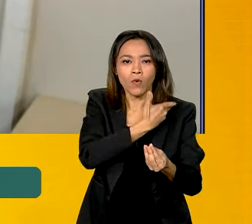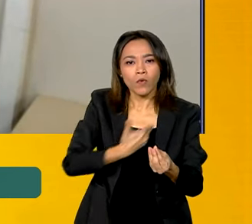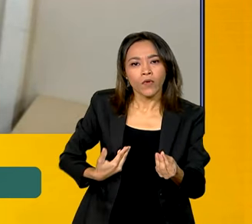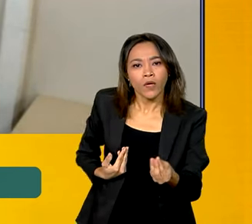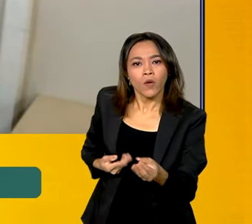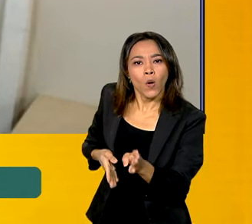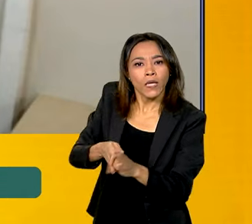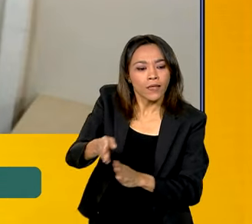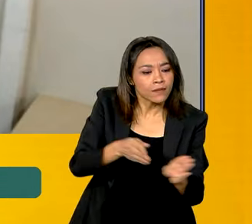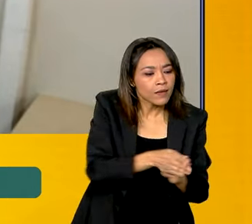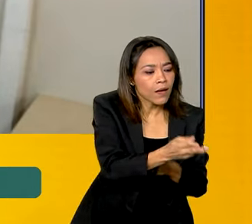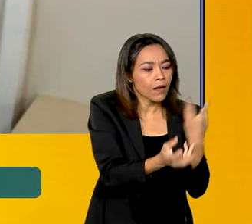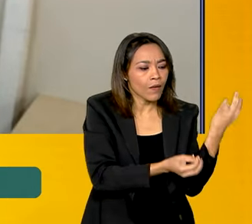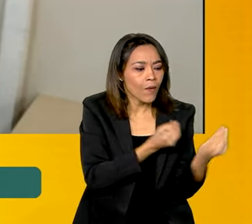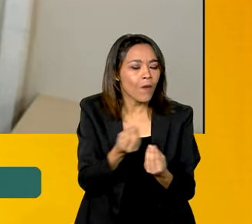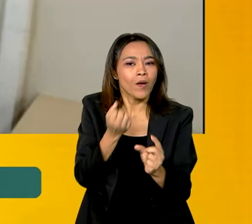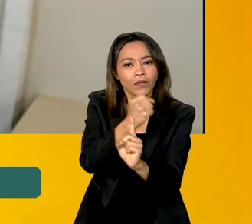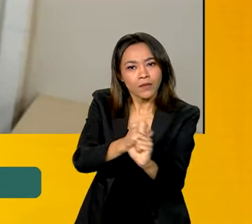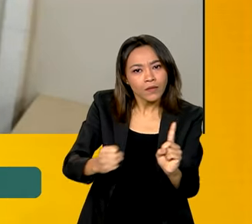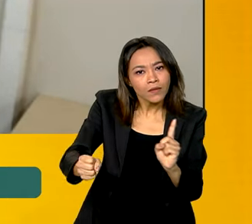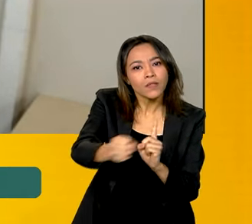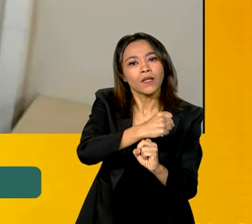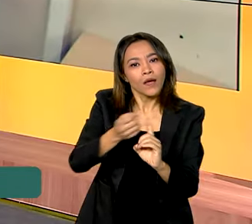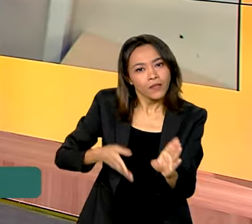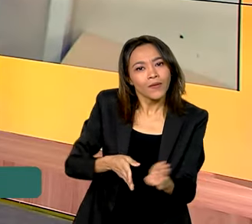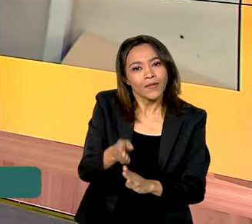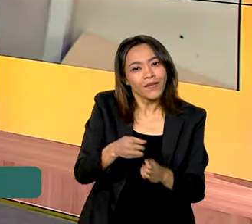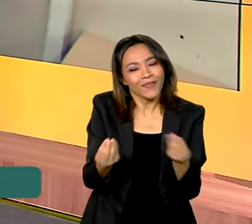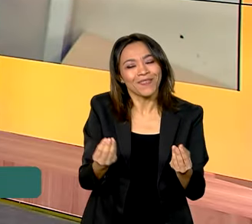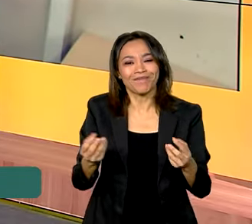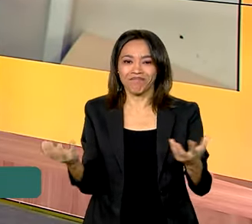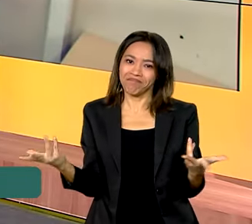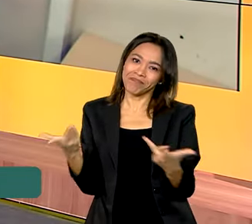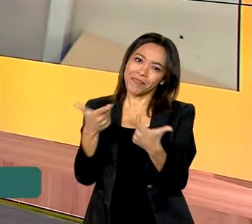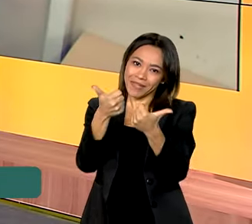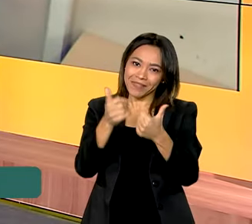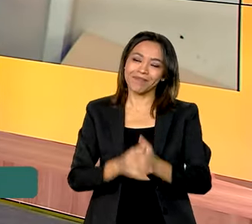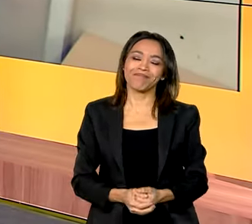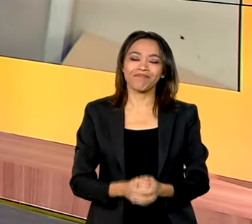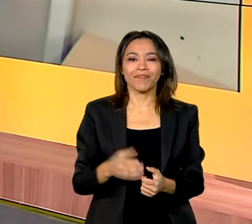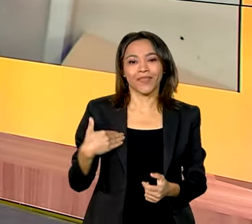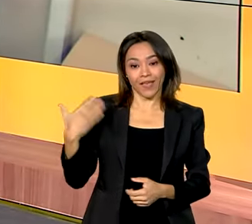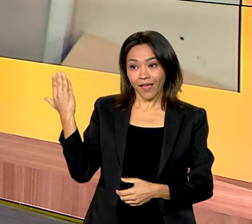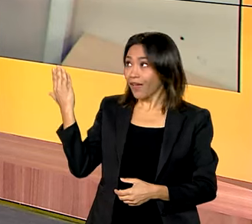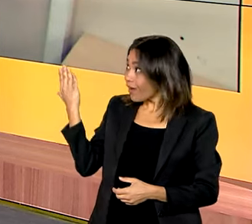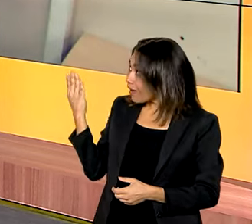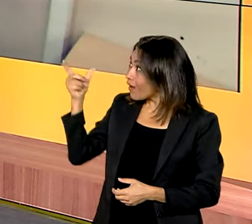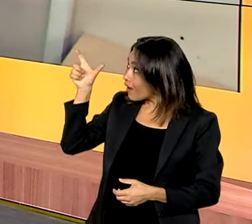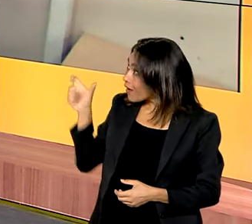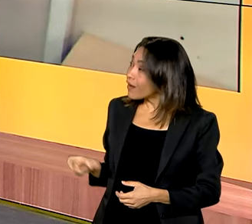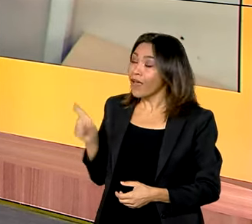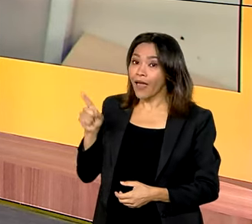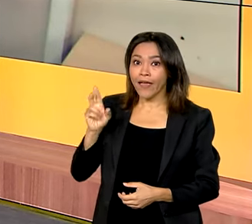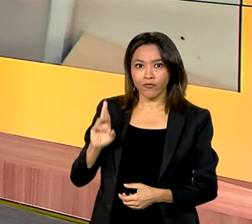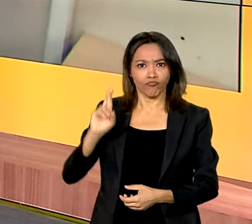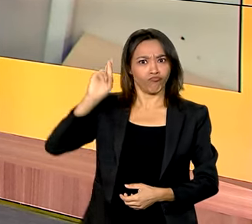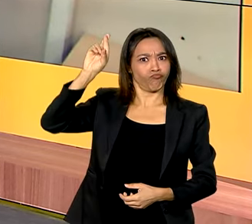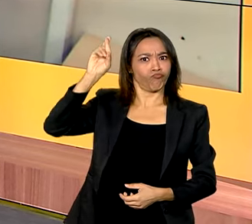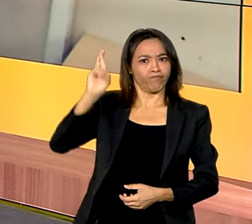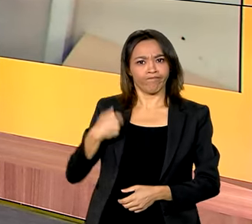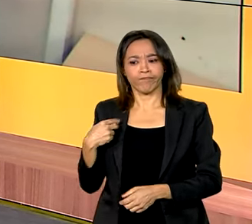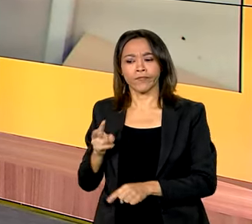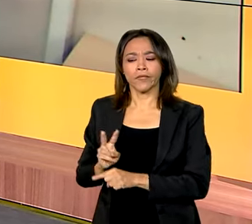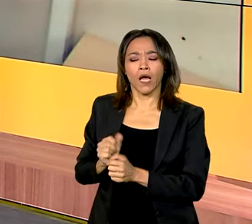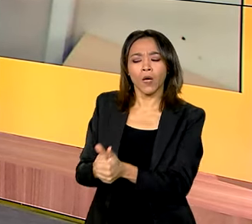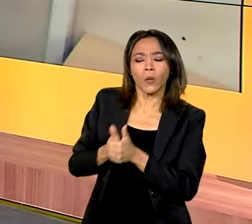e a sociedade de uma maneira geral. Excelente. Eu conversei com o Fabiano Vasconcelos, ele que é gerente de acompanhamento de safras da